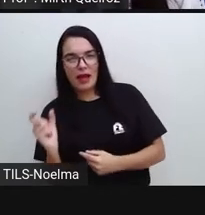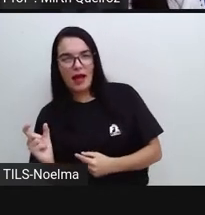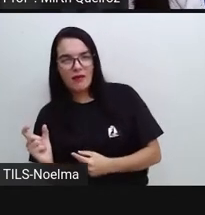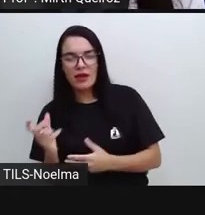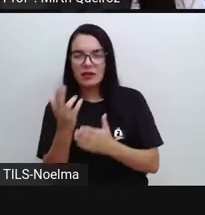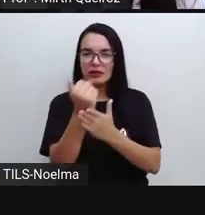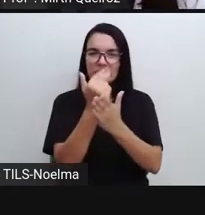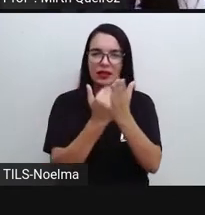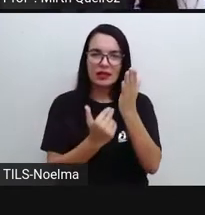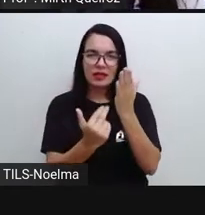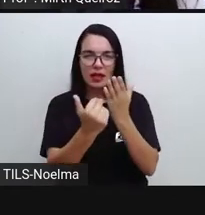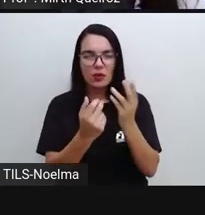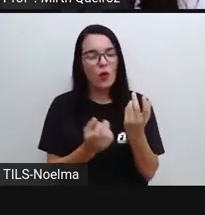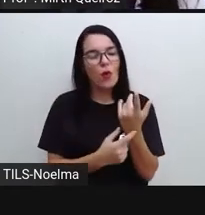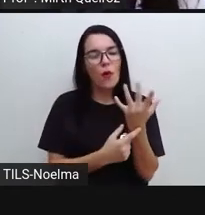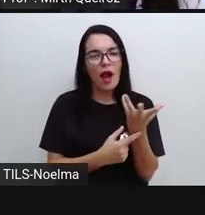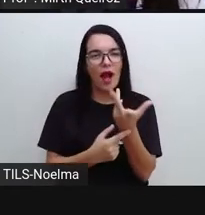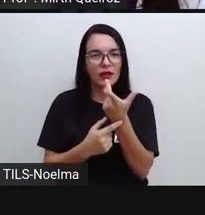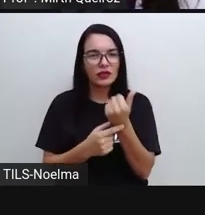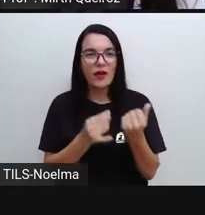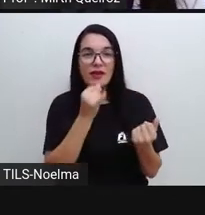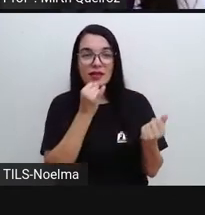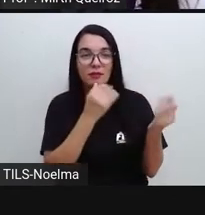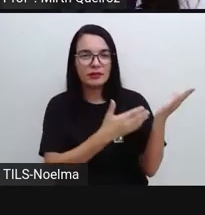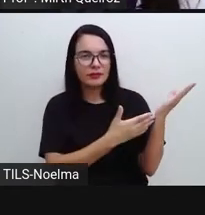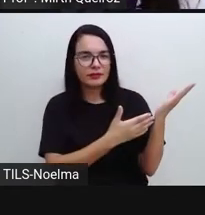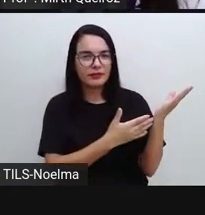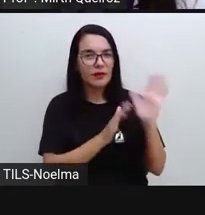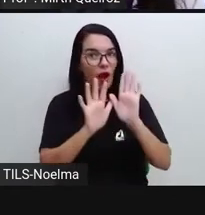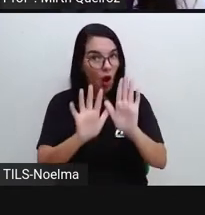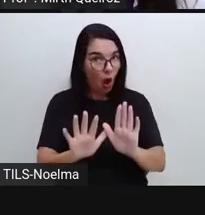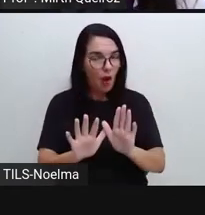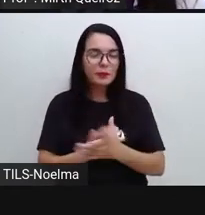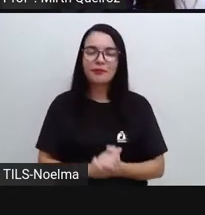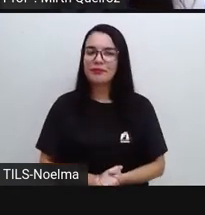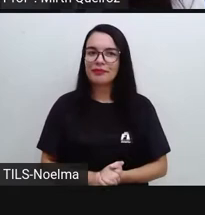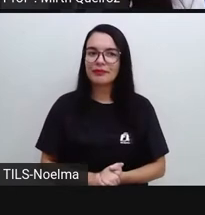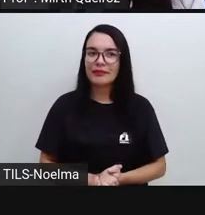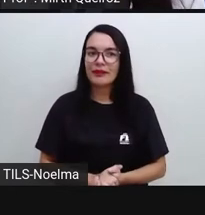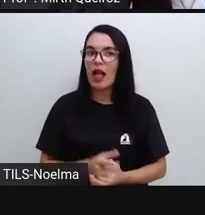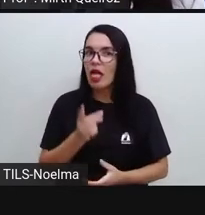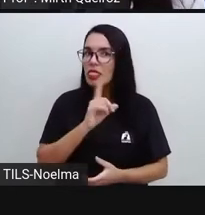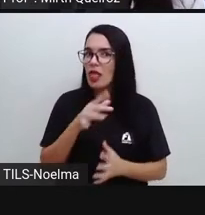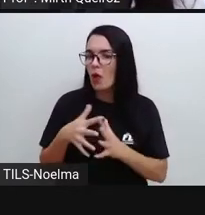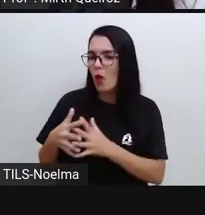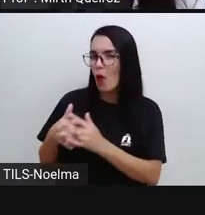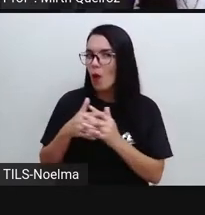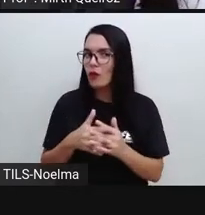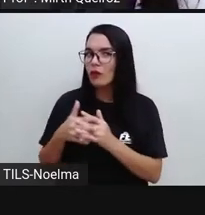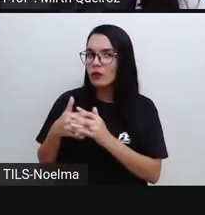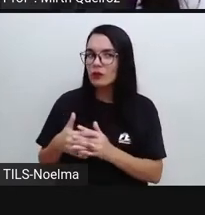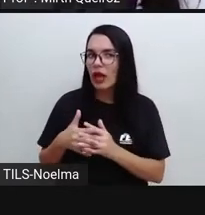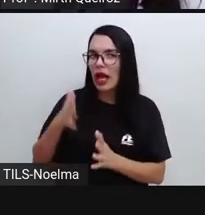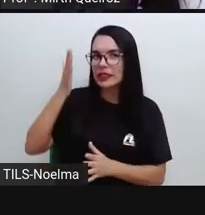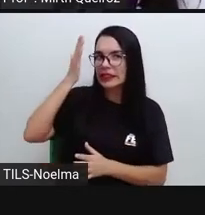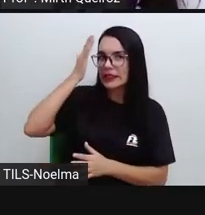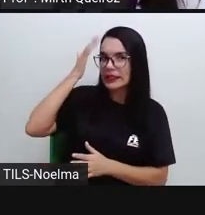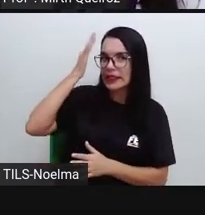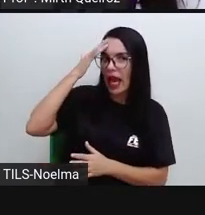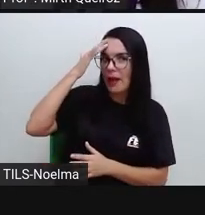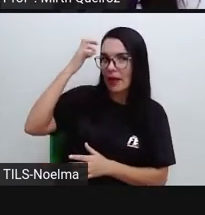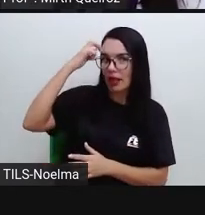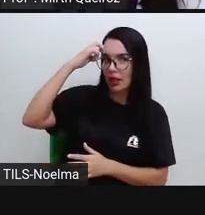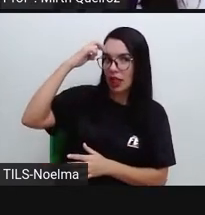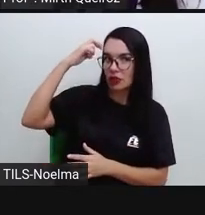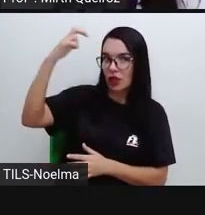de poema visual, olha só. Não confunda sábia com sabiá. Não fique envadecido